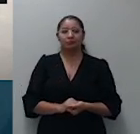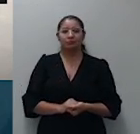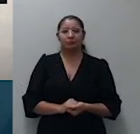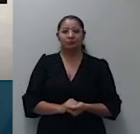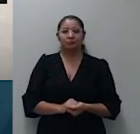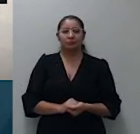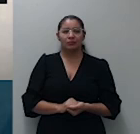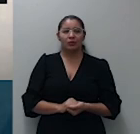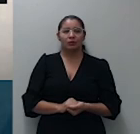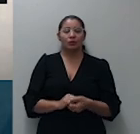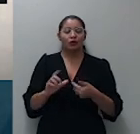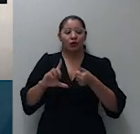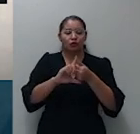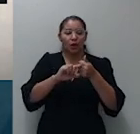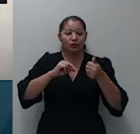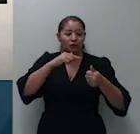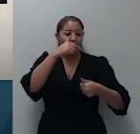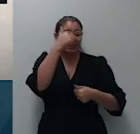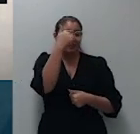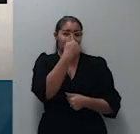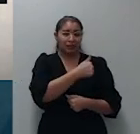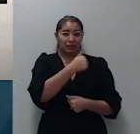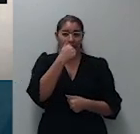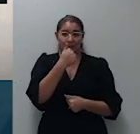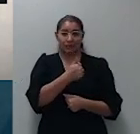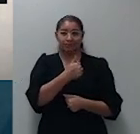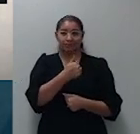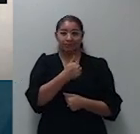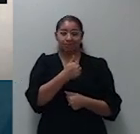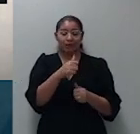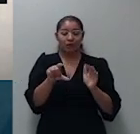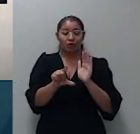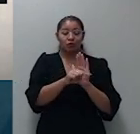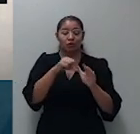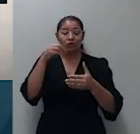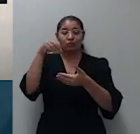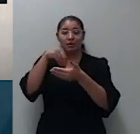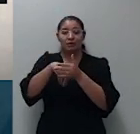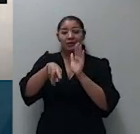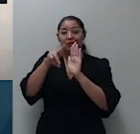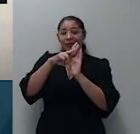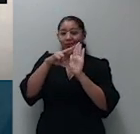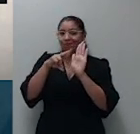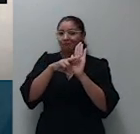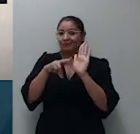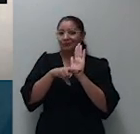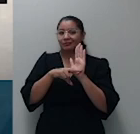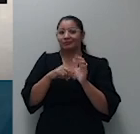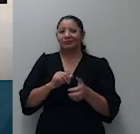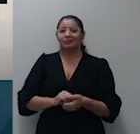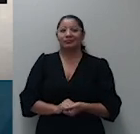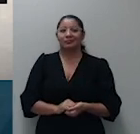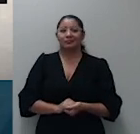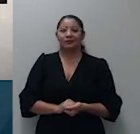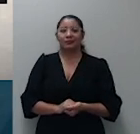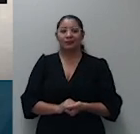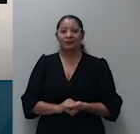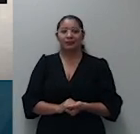11º inciso 6º do regimento interno submeter a